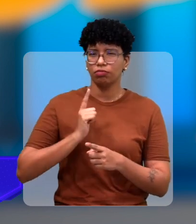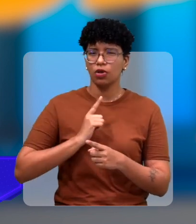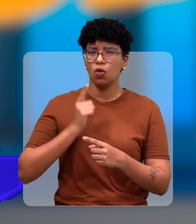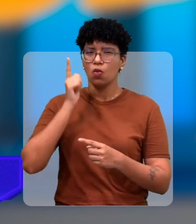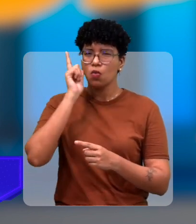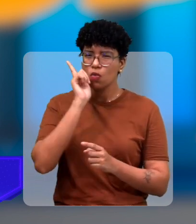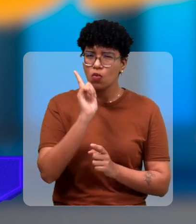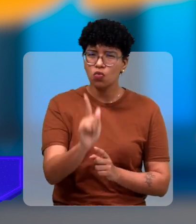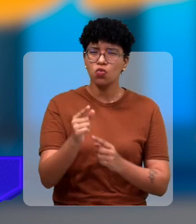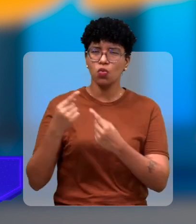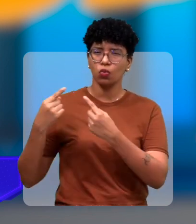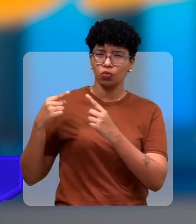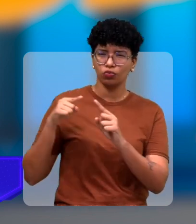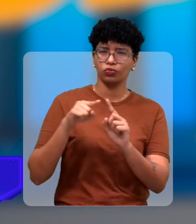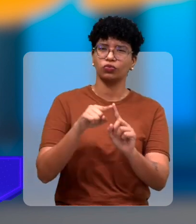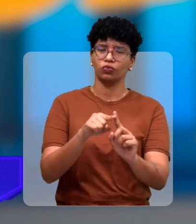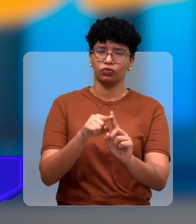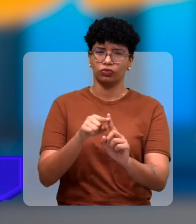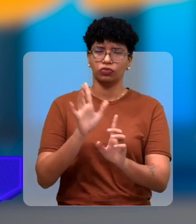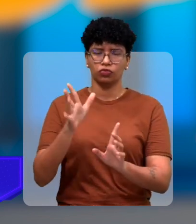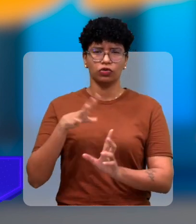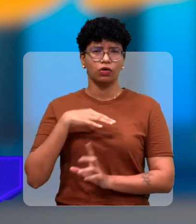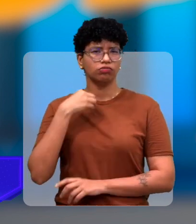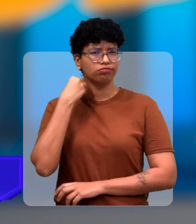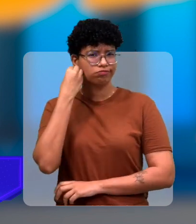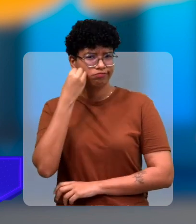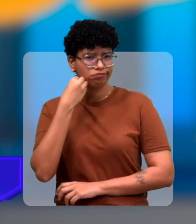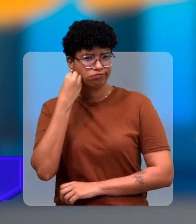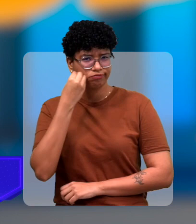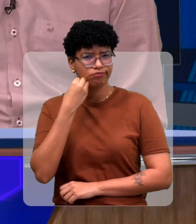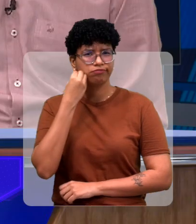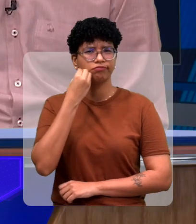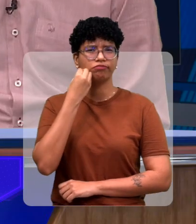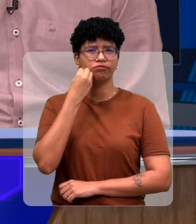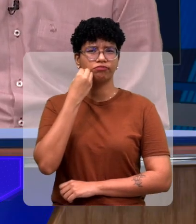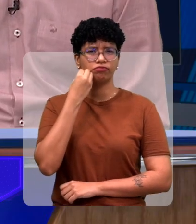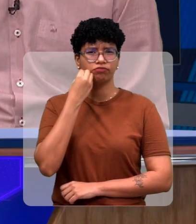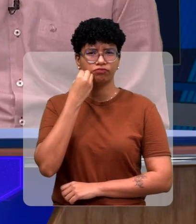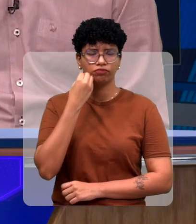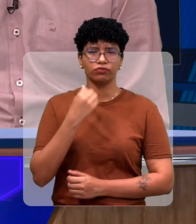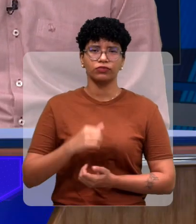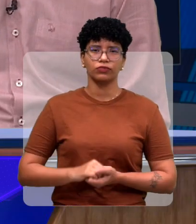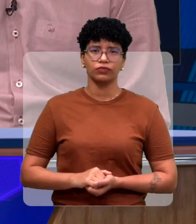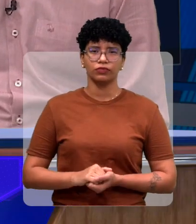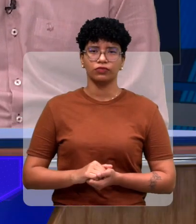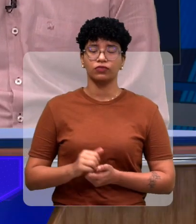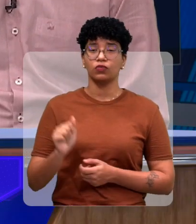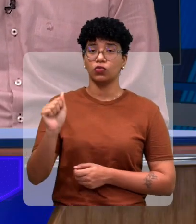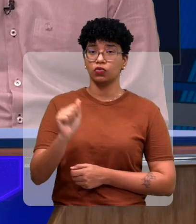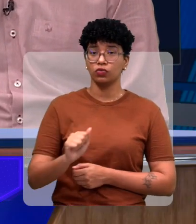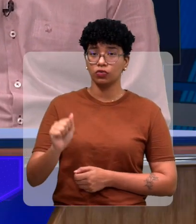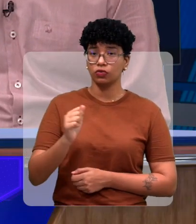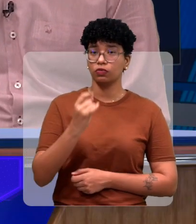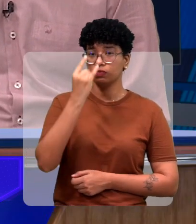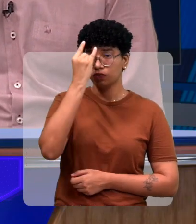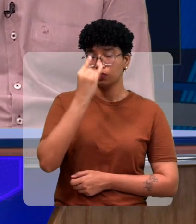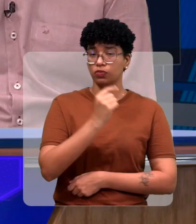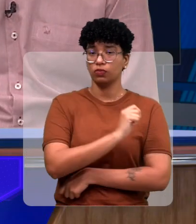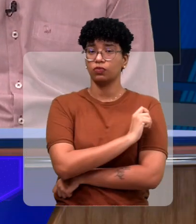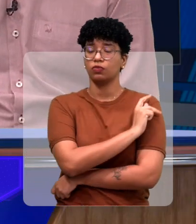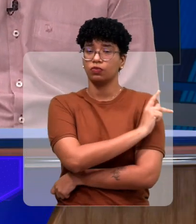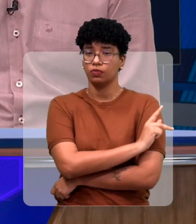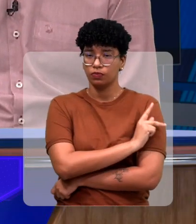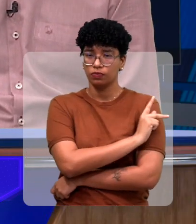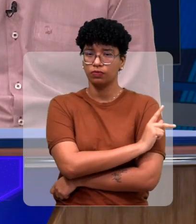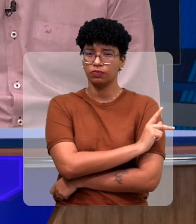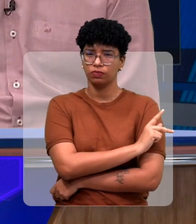tem que conseguir, temos alcançado esse objetivo. Certo. Você já tinha experiência já, os três da Associação